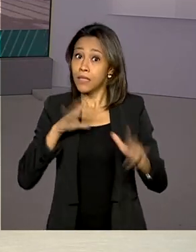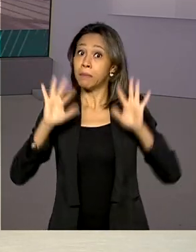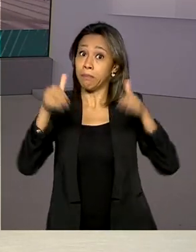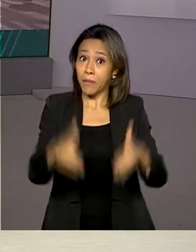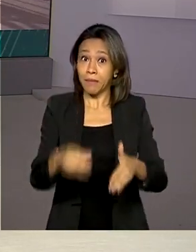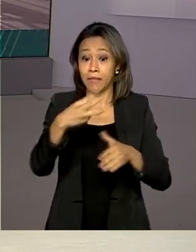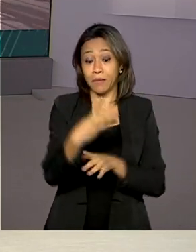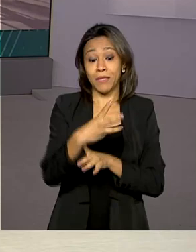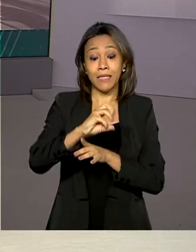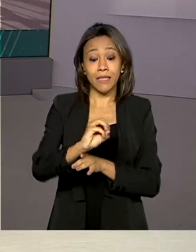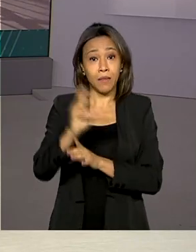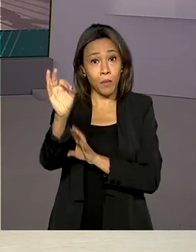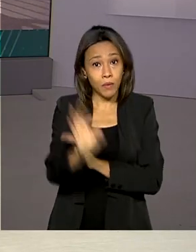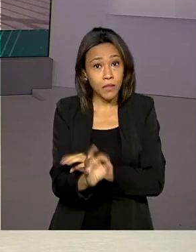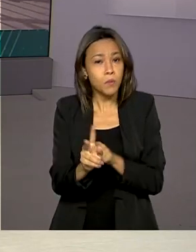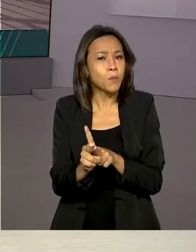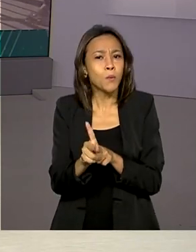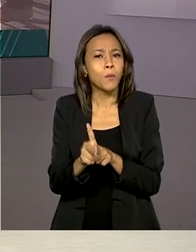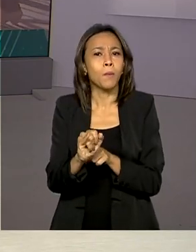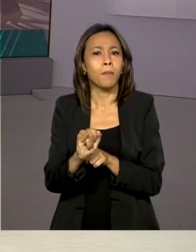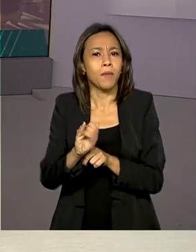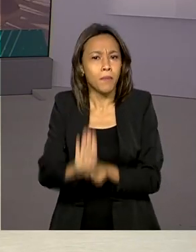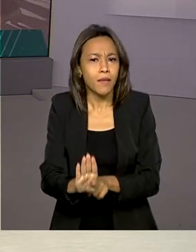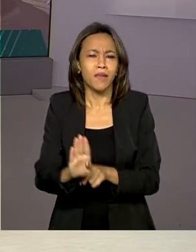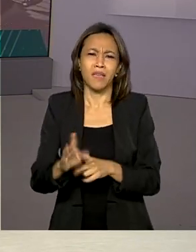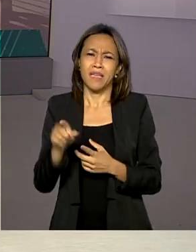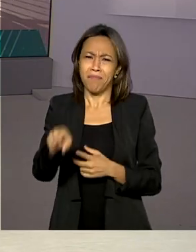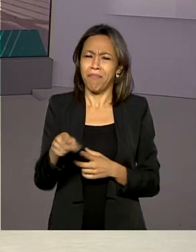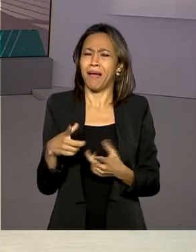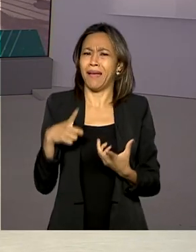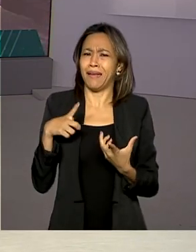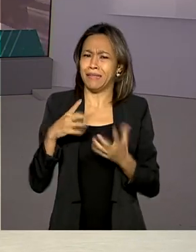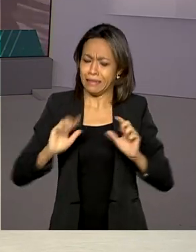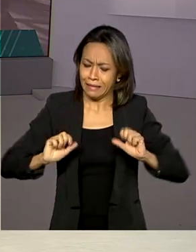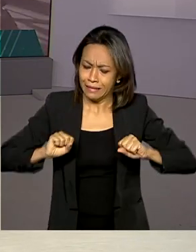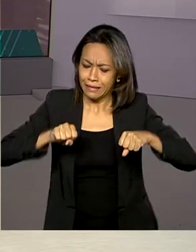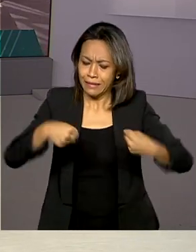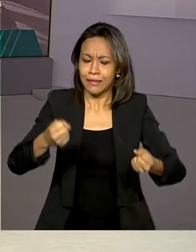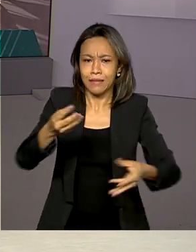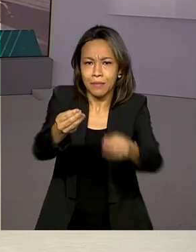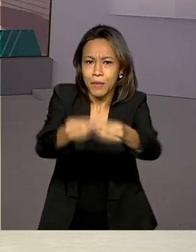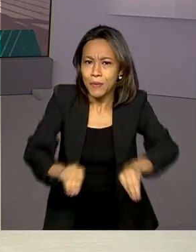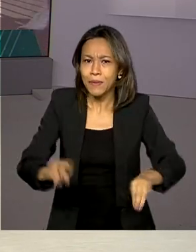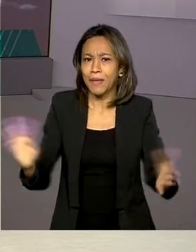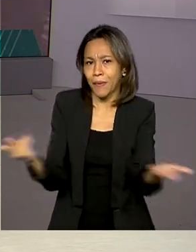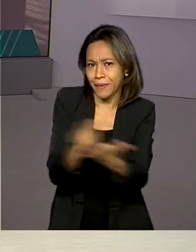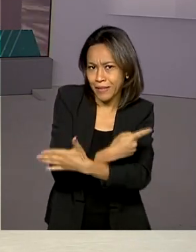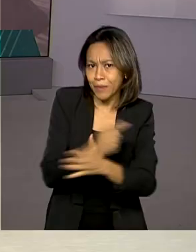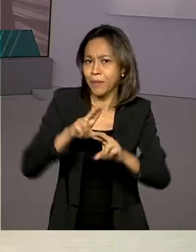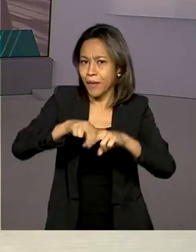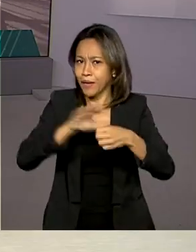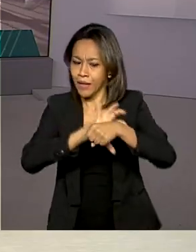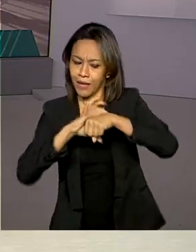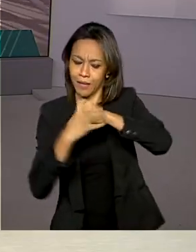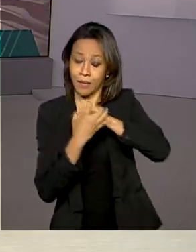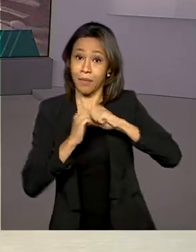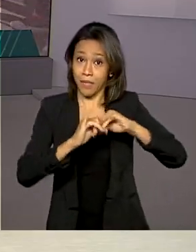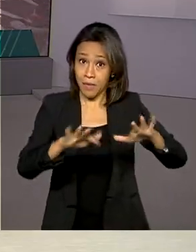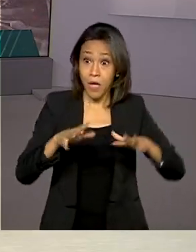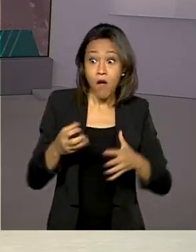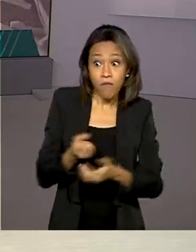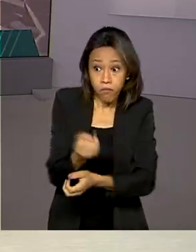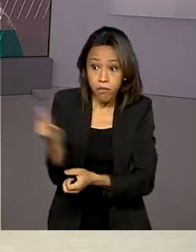% do PIB. E para sobreviver à crise causada pela pandemia, muitos proprietários recorreram a medidas de